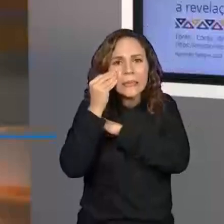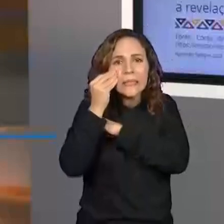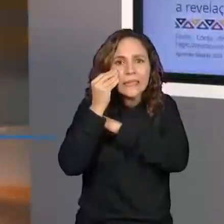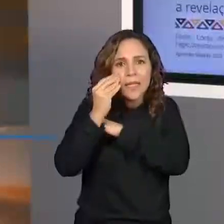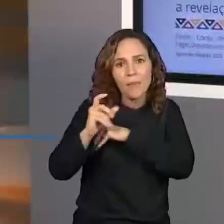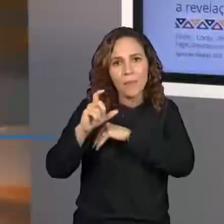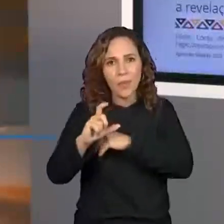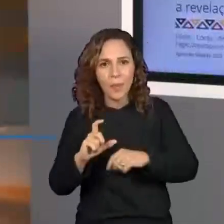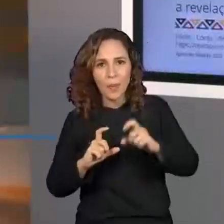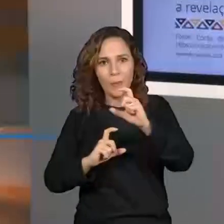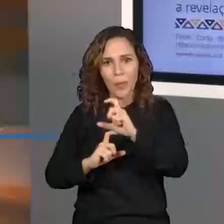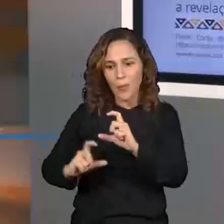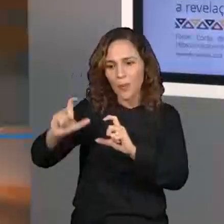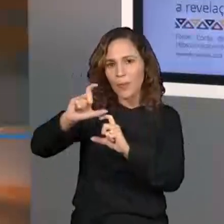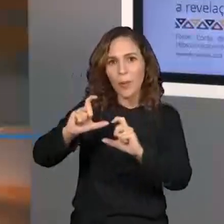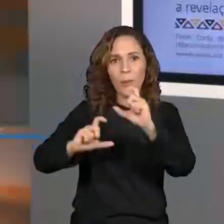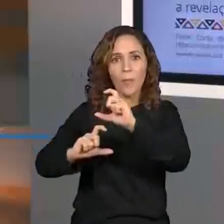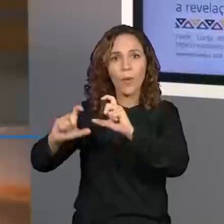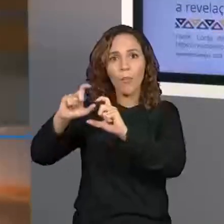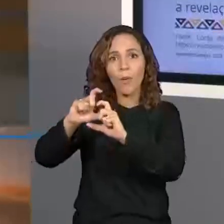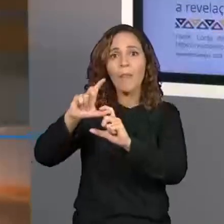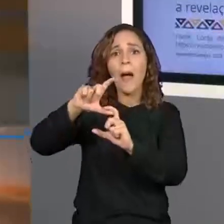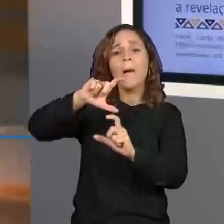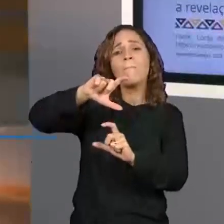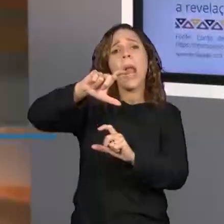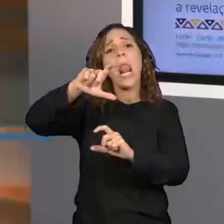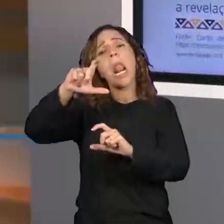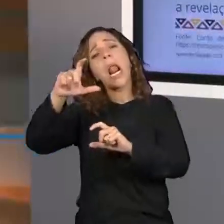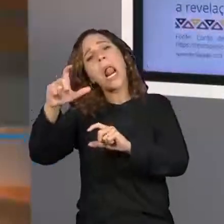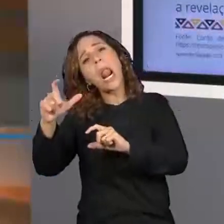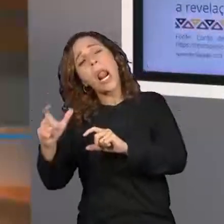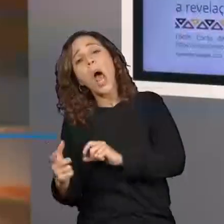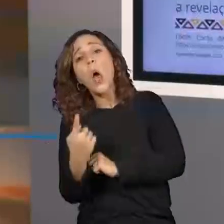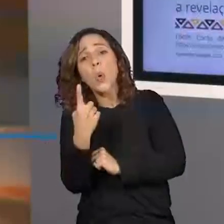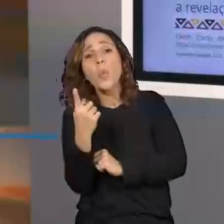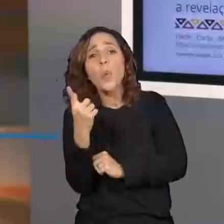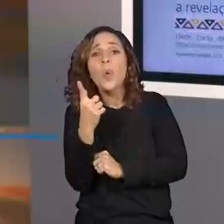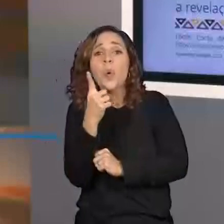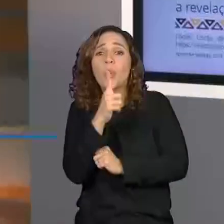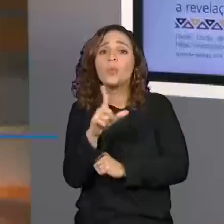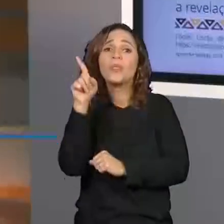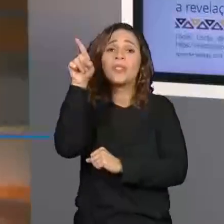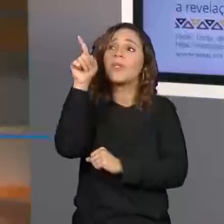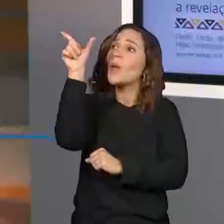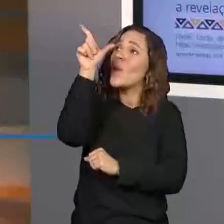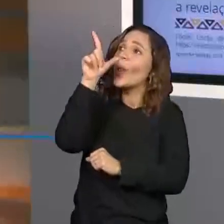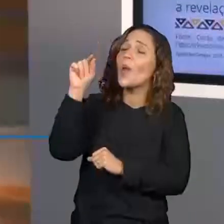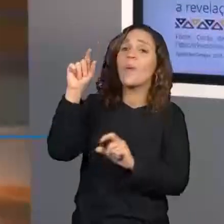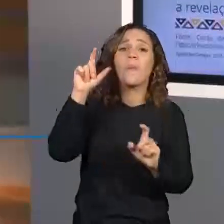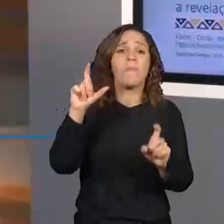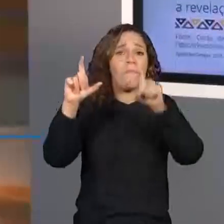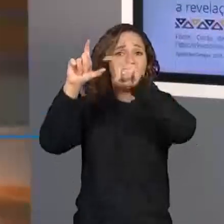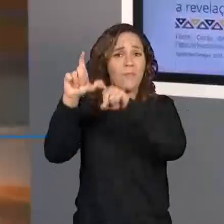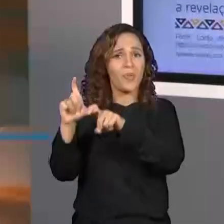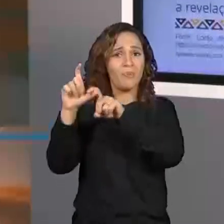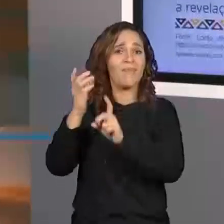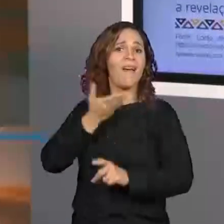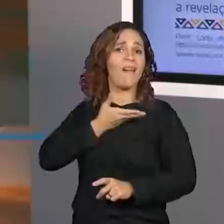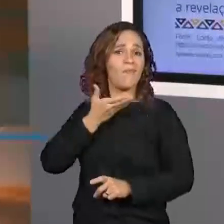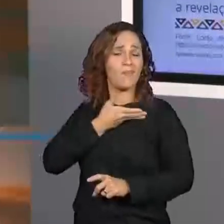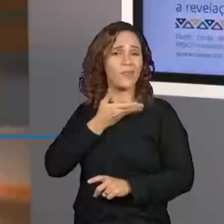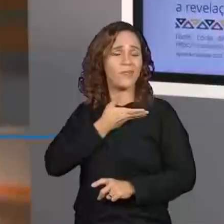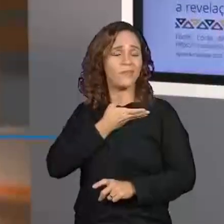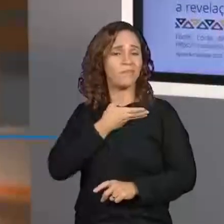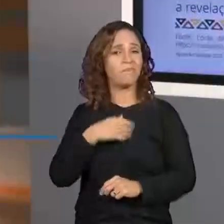e apenas um conseguiu ficar próximo da Lua, se tornando amigos. Mas